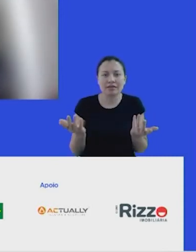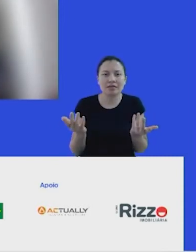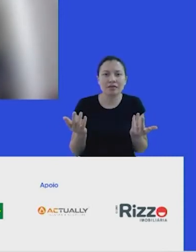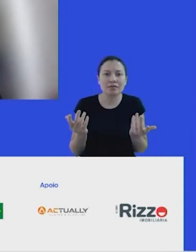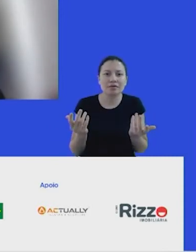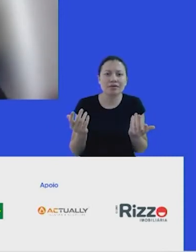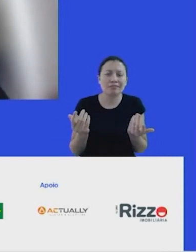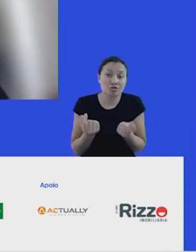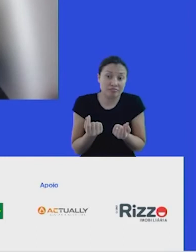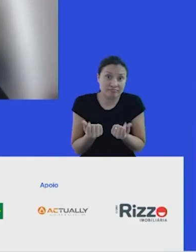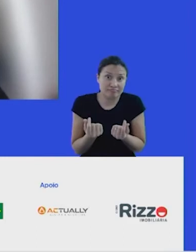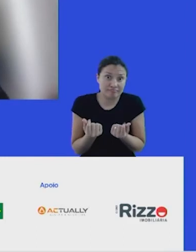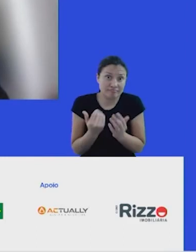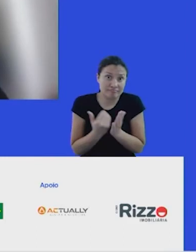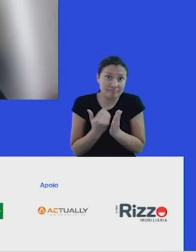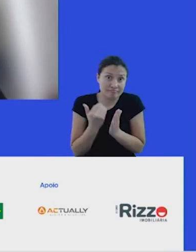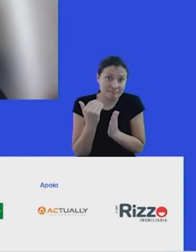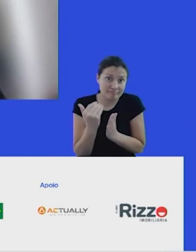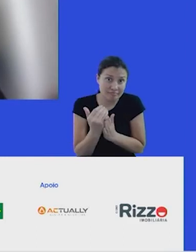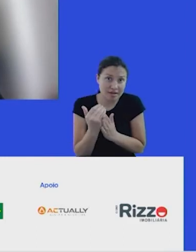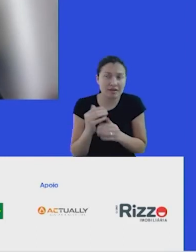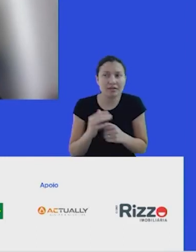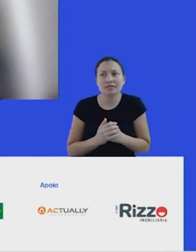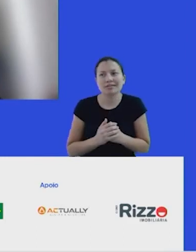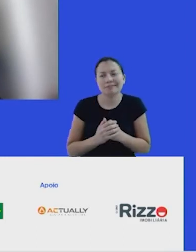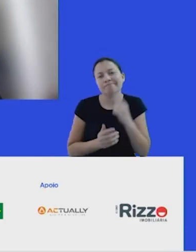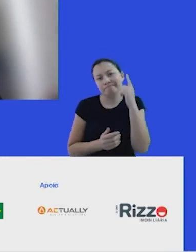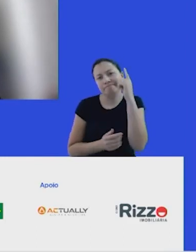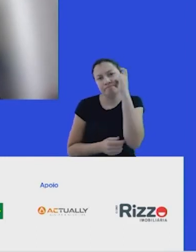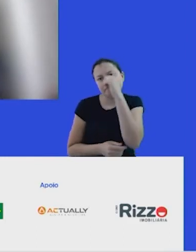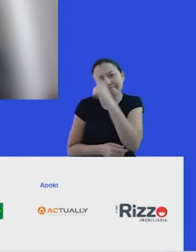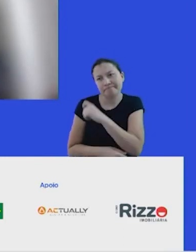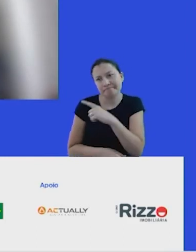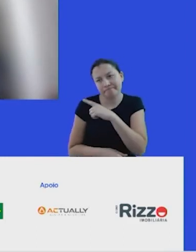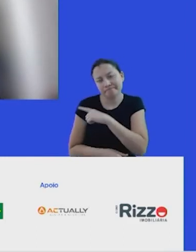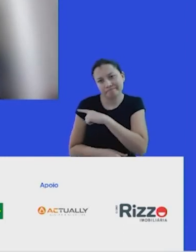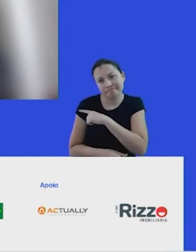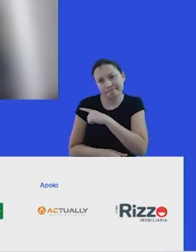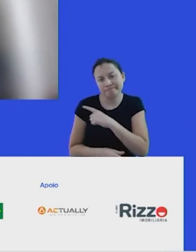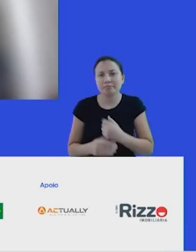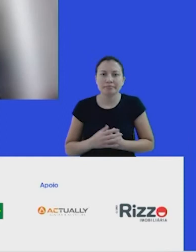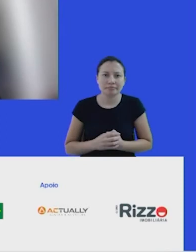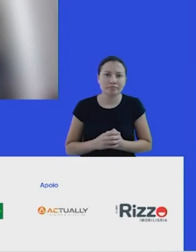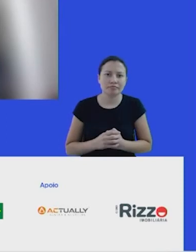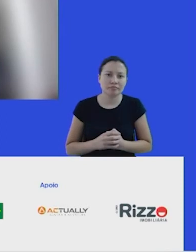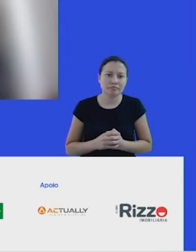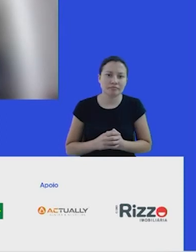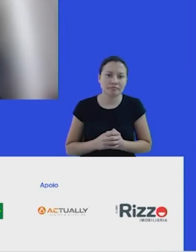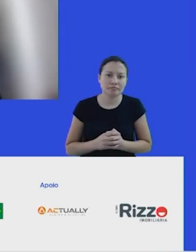custosa, a gente tem uma dificuldade de fazer essa transição, talvez via